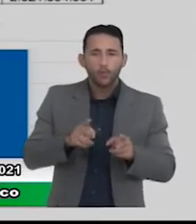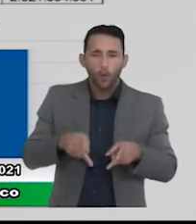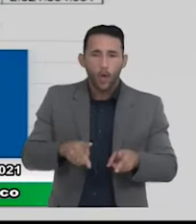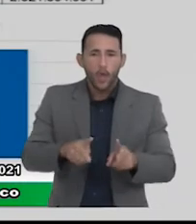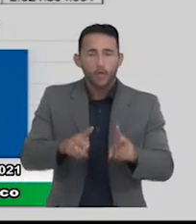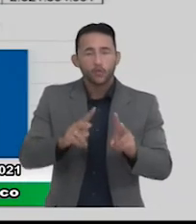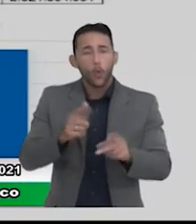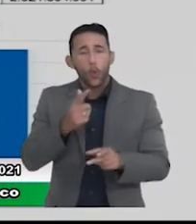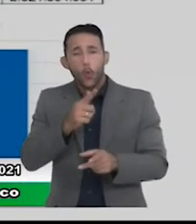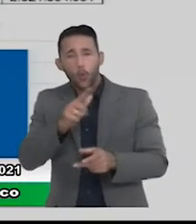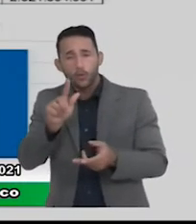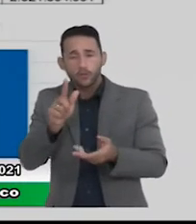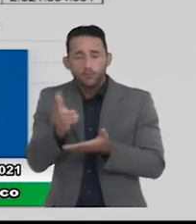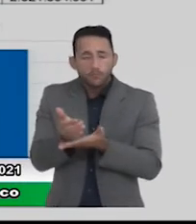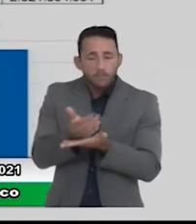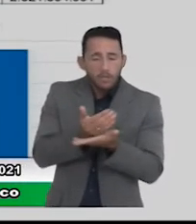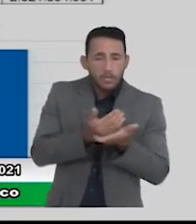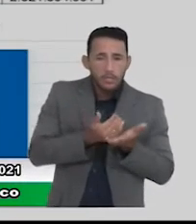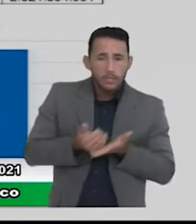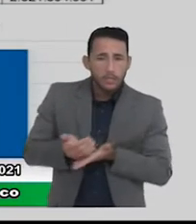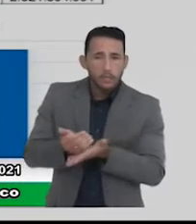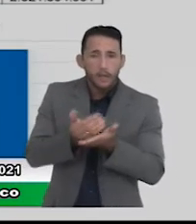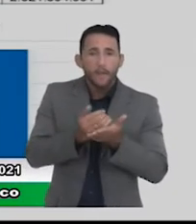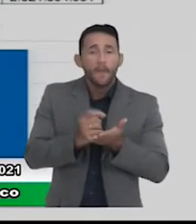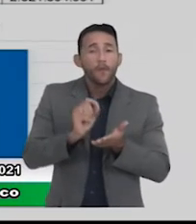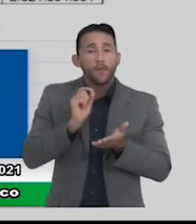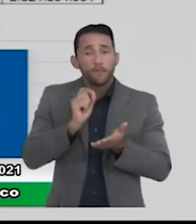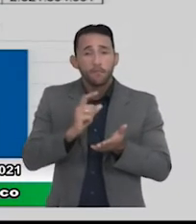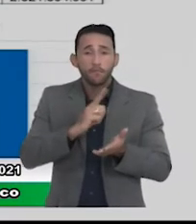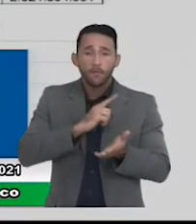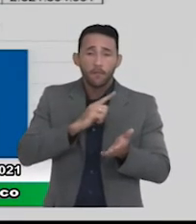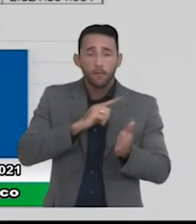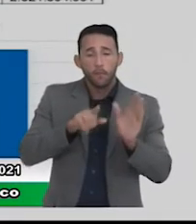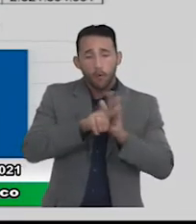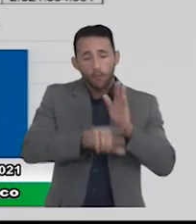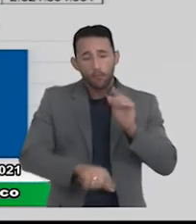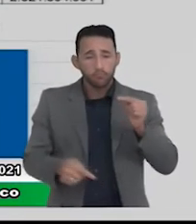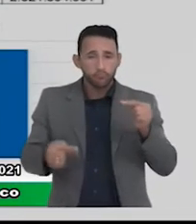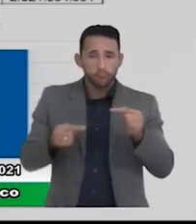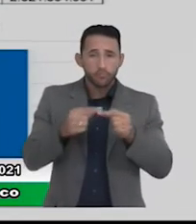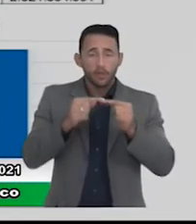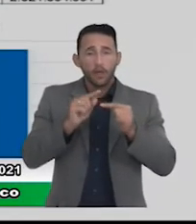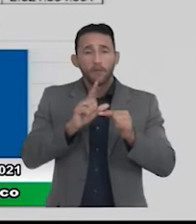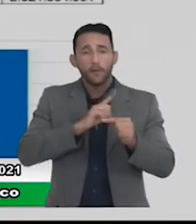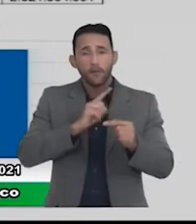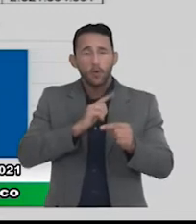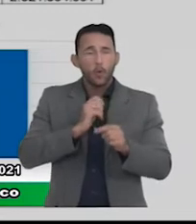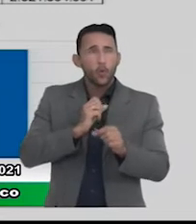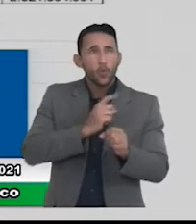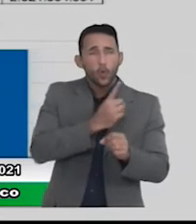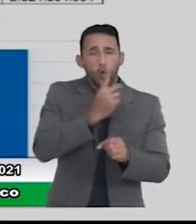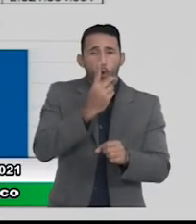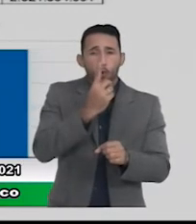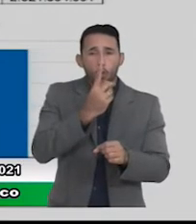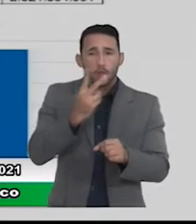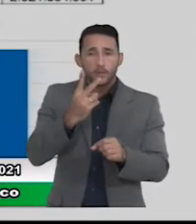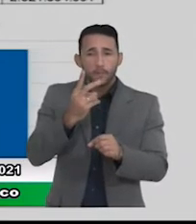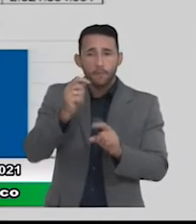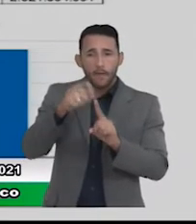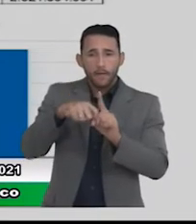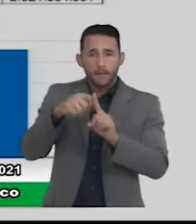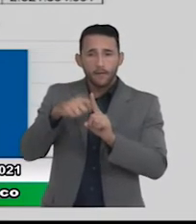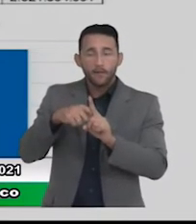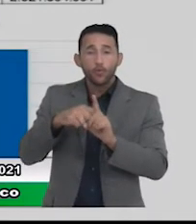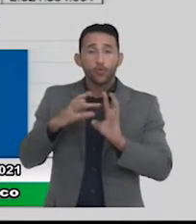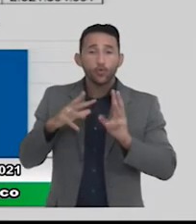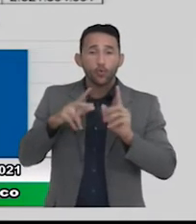correntes deduzidas transferências constitucionais ilegais aqui é o Fundeb acumuladas nos últimos 12 meses então todas as